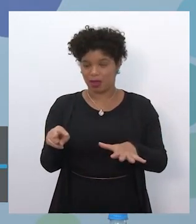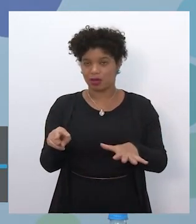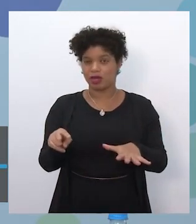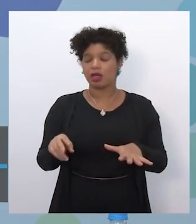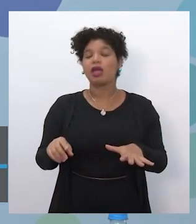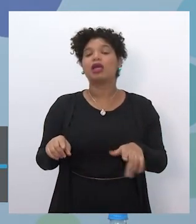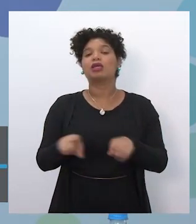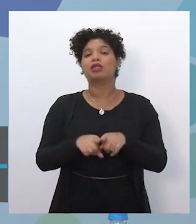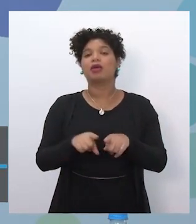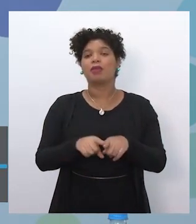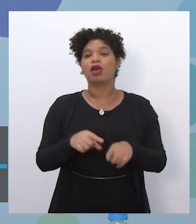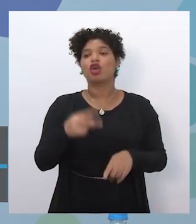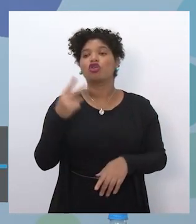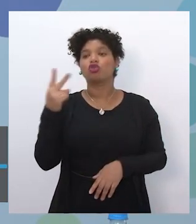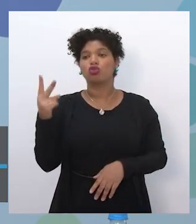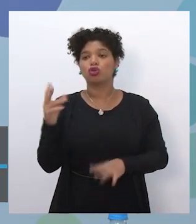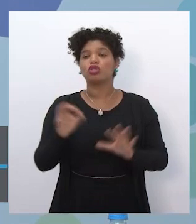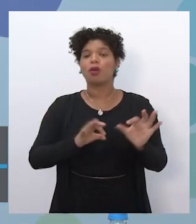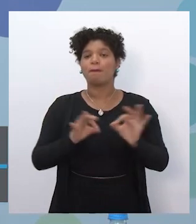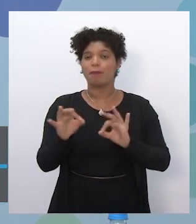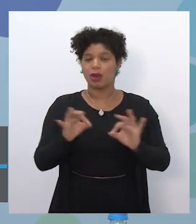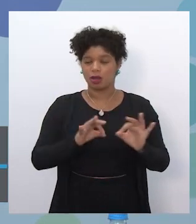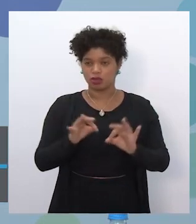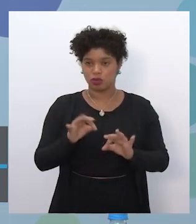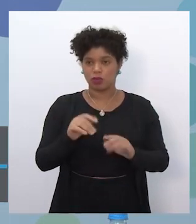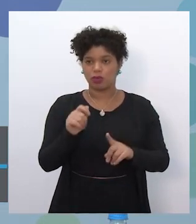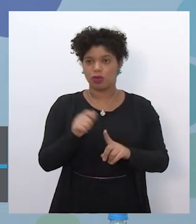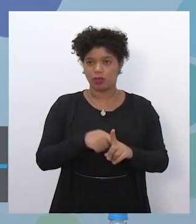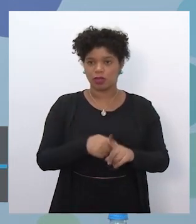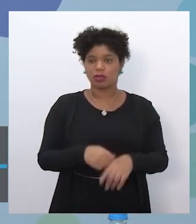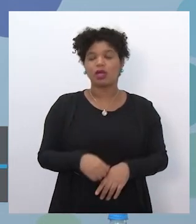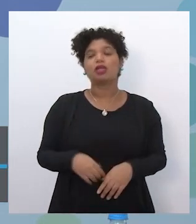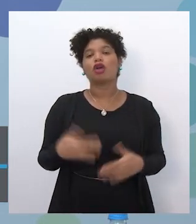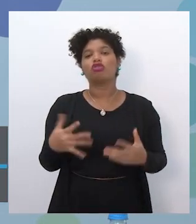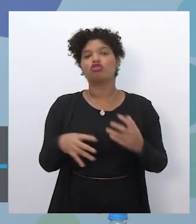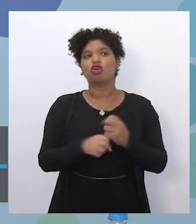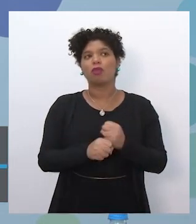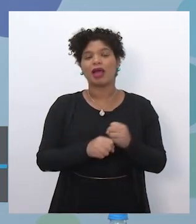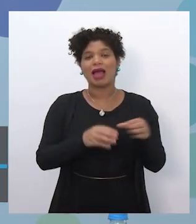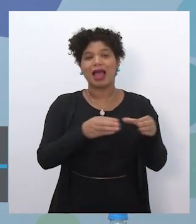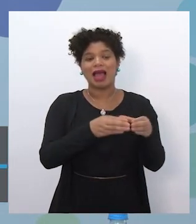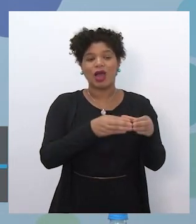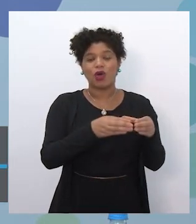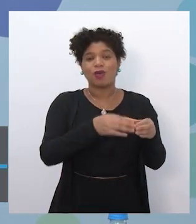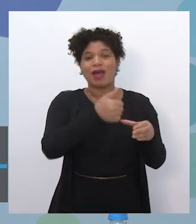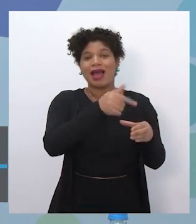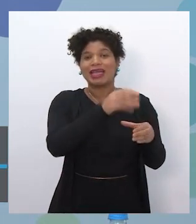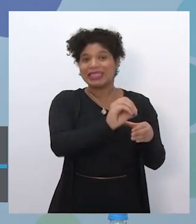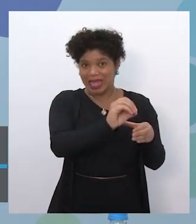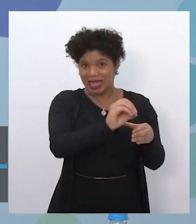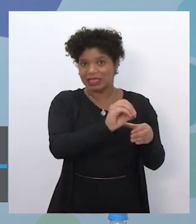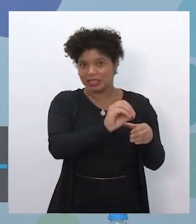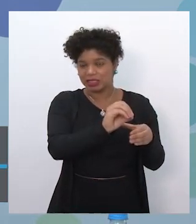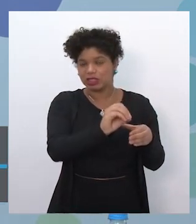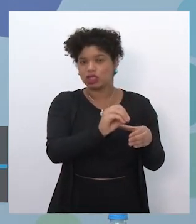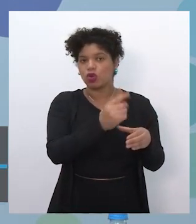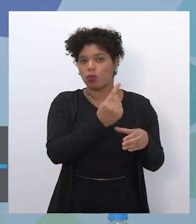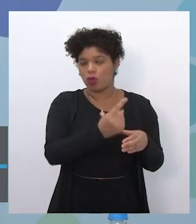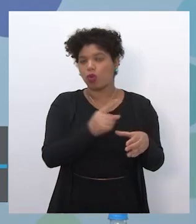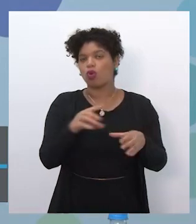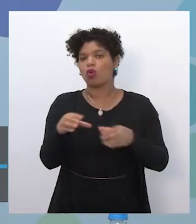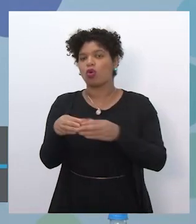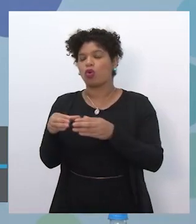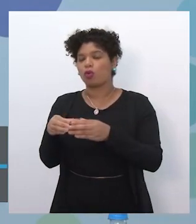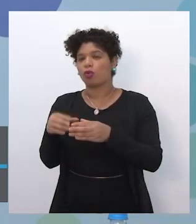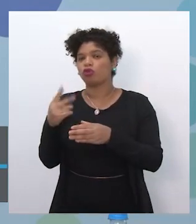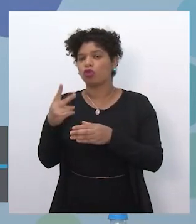planejamento por mês, que são dez aulas por grupo por mês. Independente da quantidade de aulas, é uma dedicação